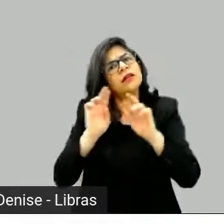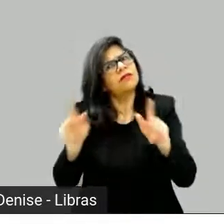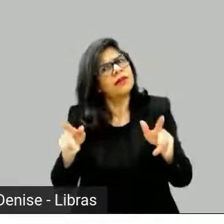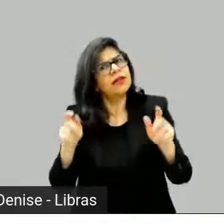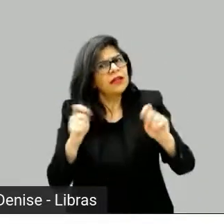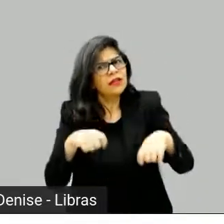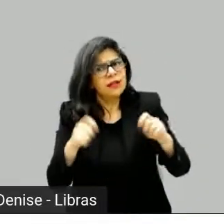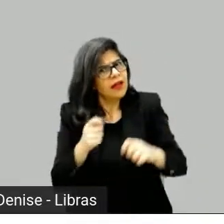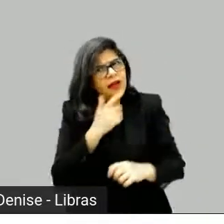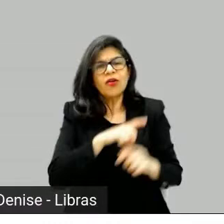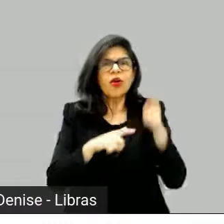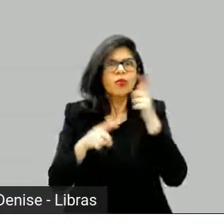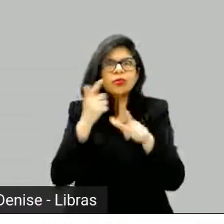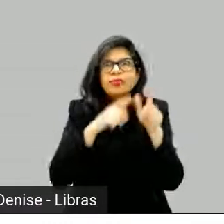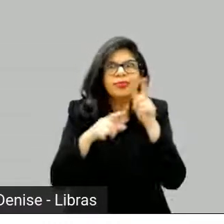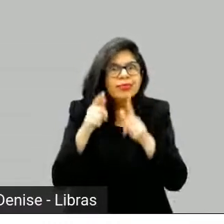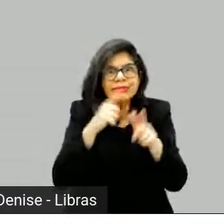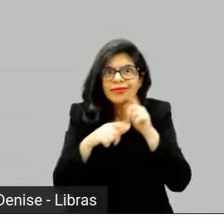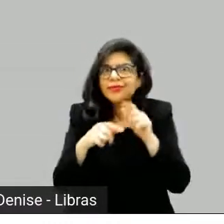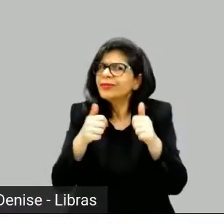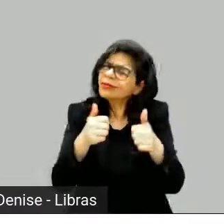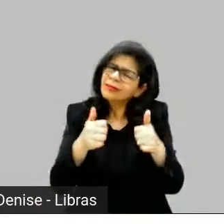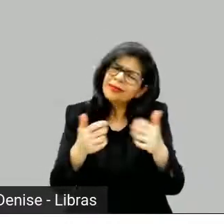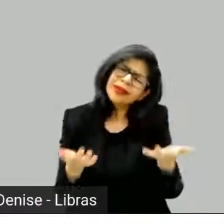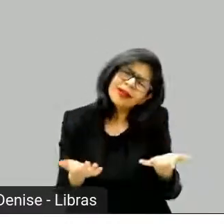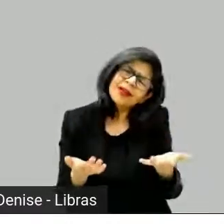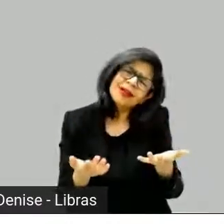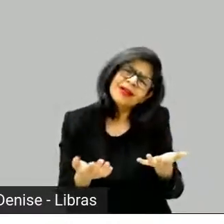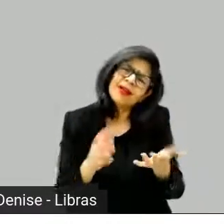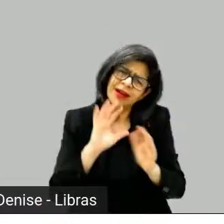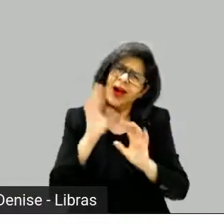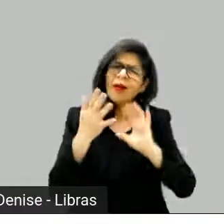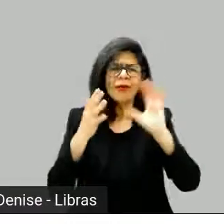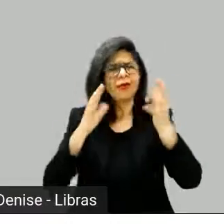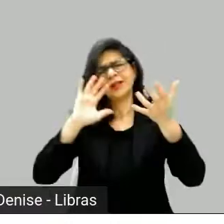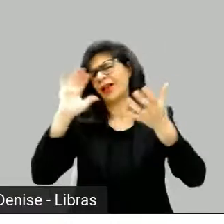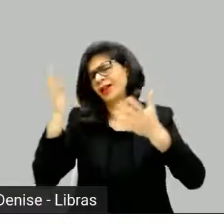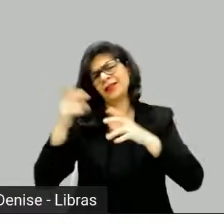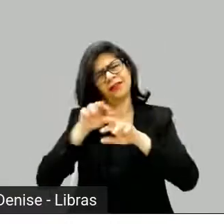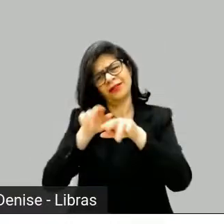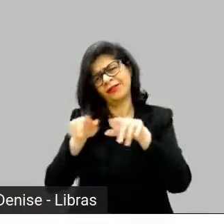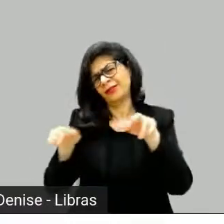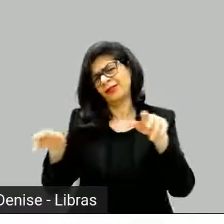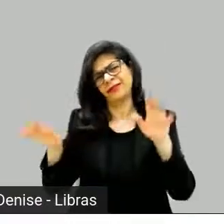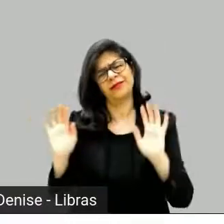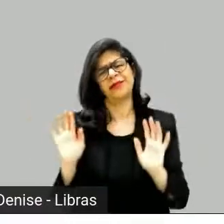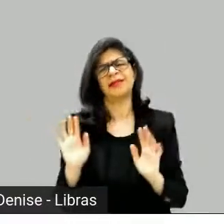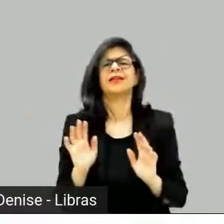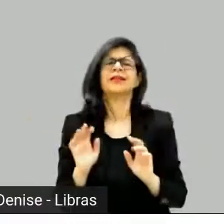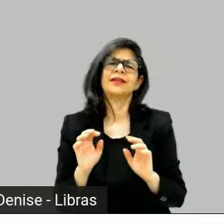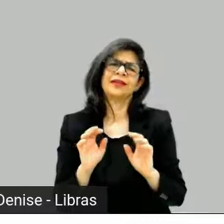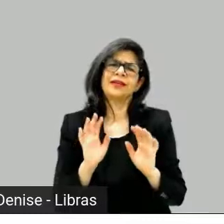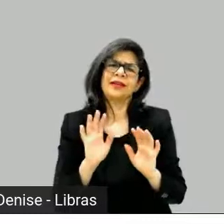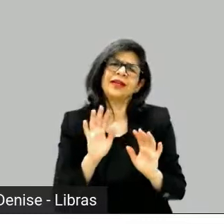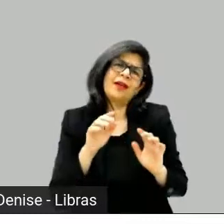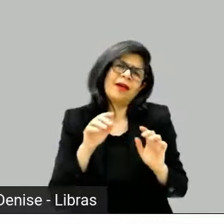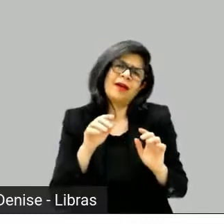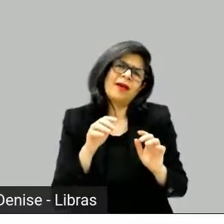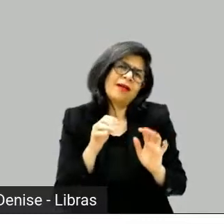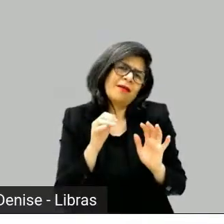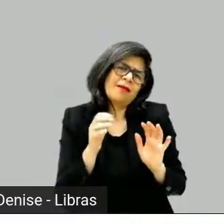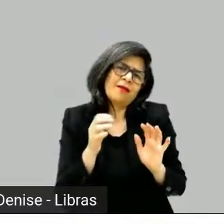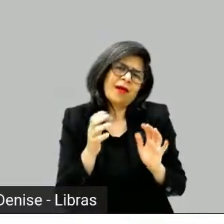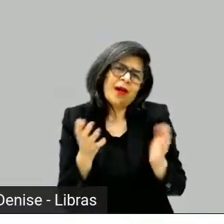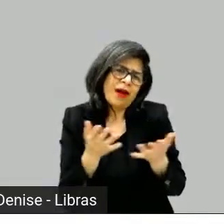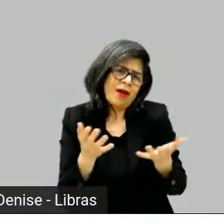Teve várias coisas assim, isso é só um exemplo, várias. Massa, esse improviso é massa. Falando em